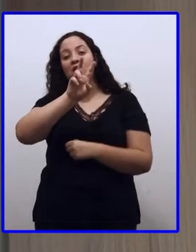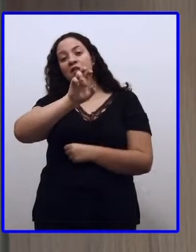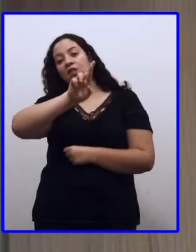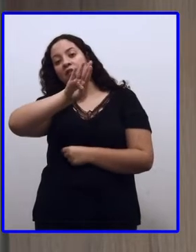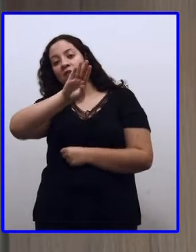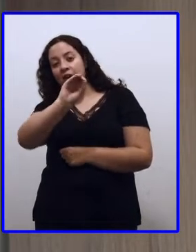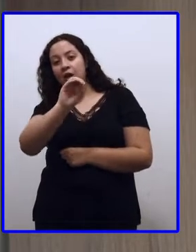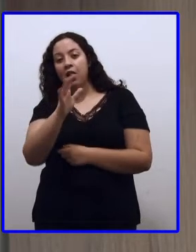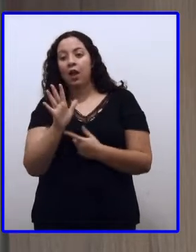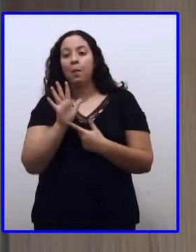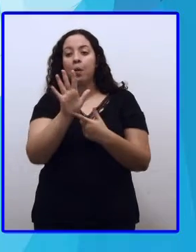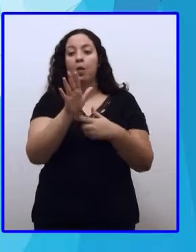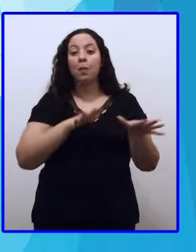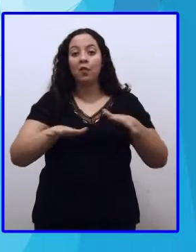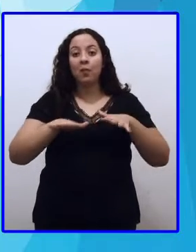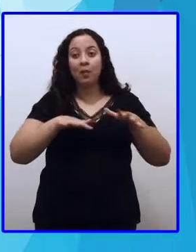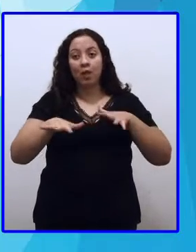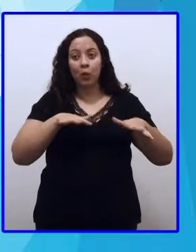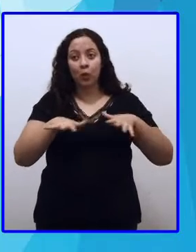certo?